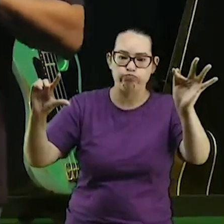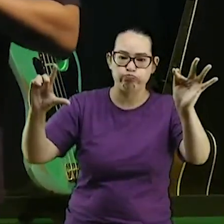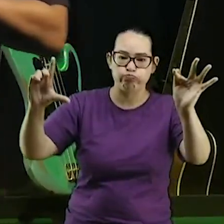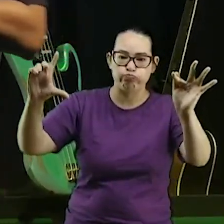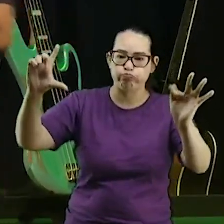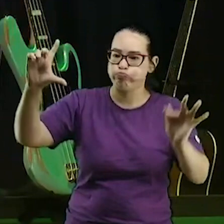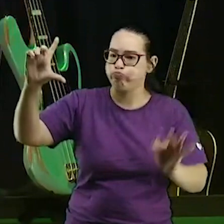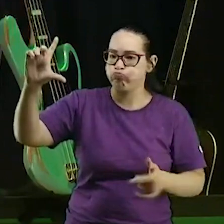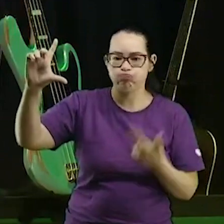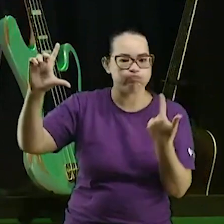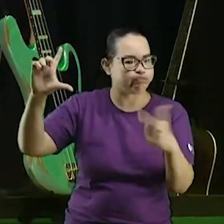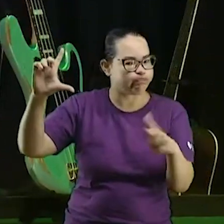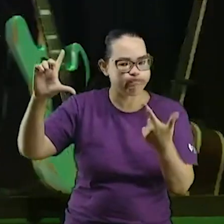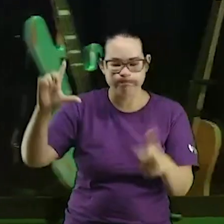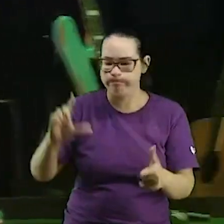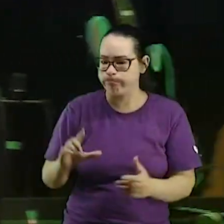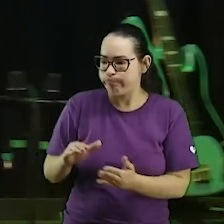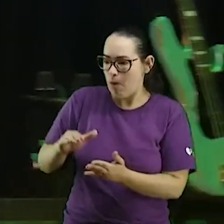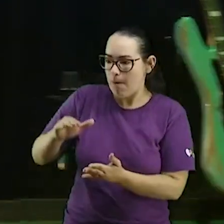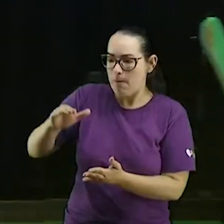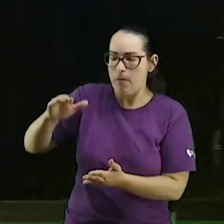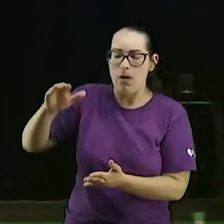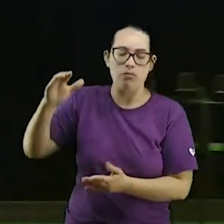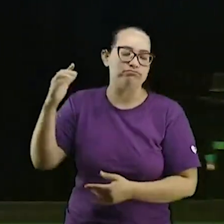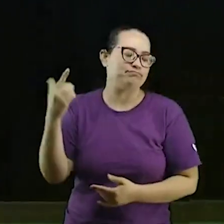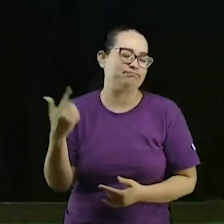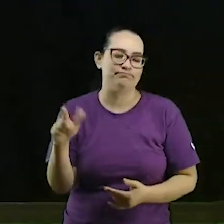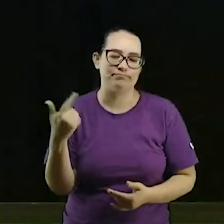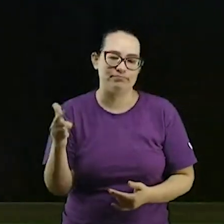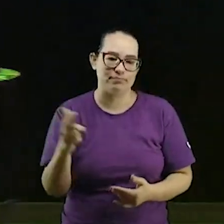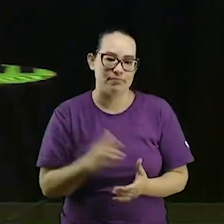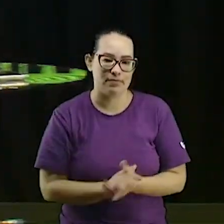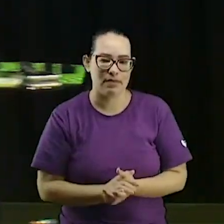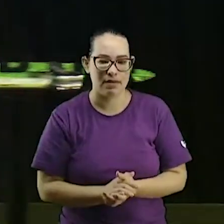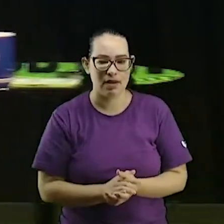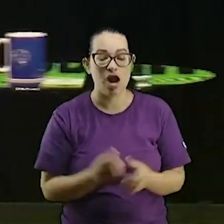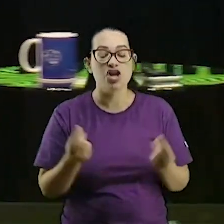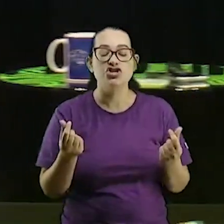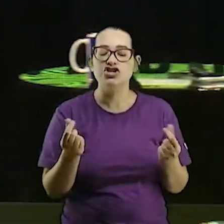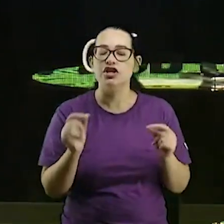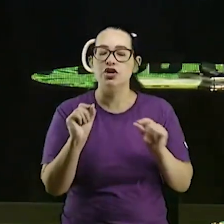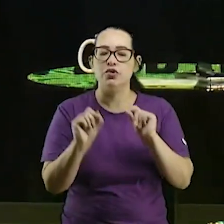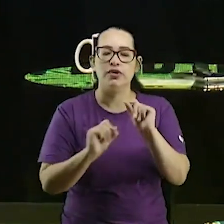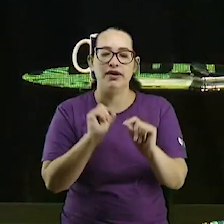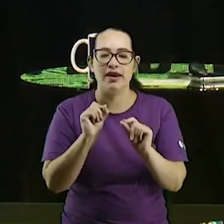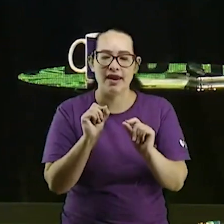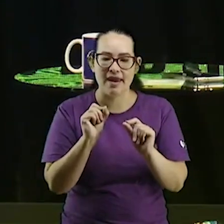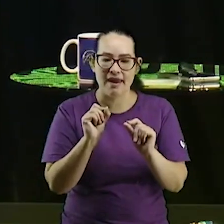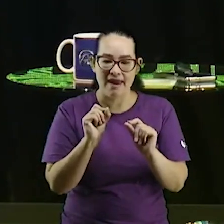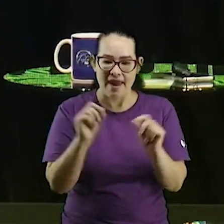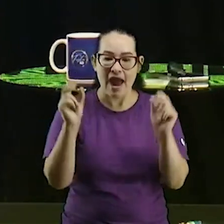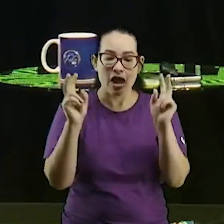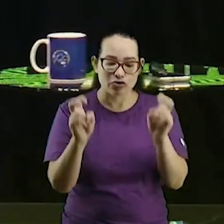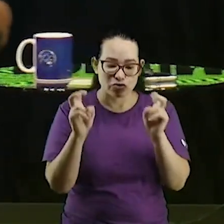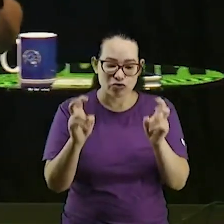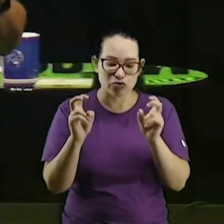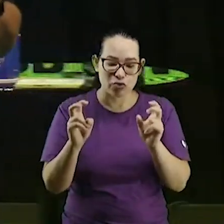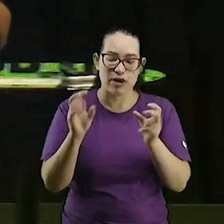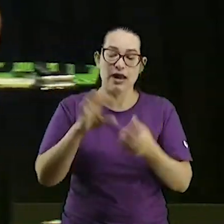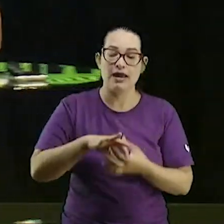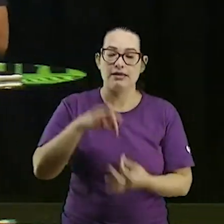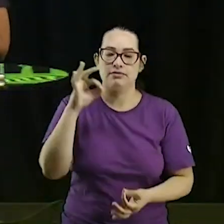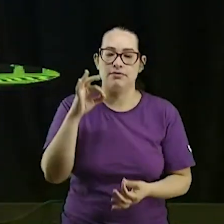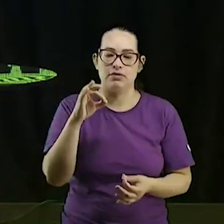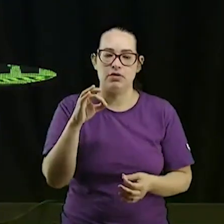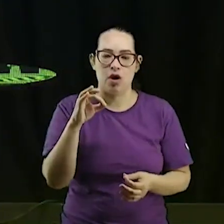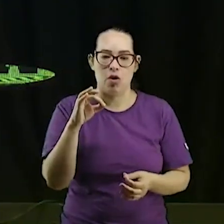por quê? porque quando se fala de dinheiro dinheiro é um assunto apenas espiritual em Mateus 6 24 a Bíblia diz